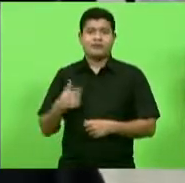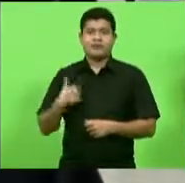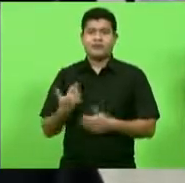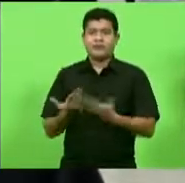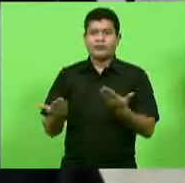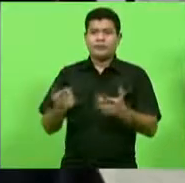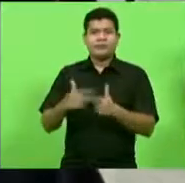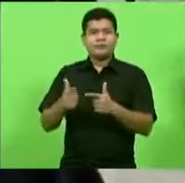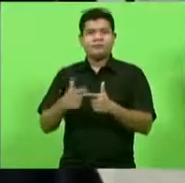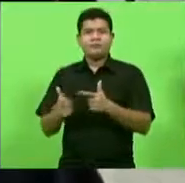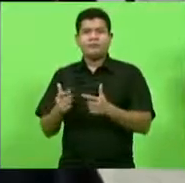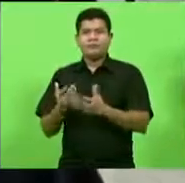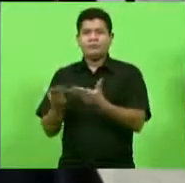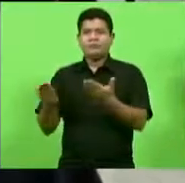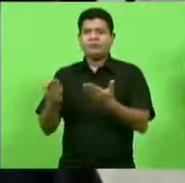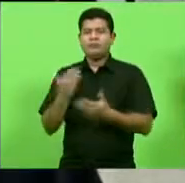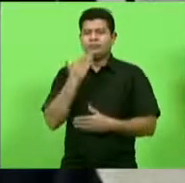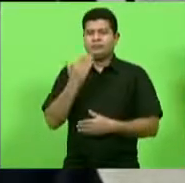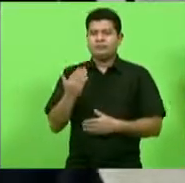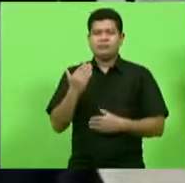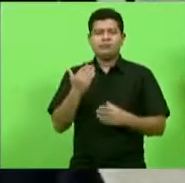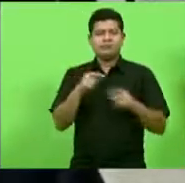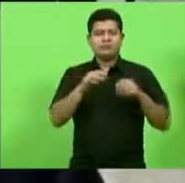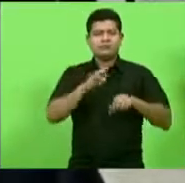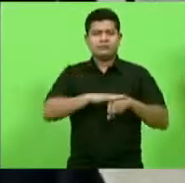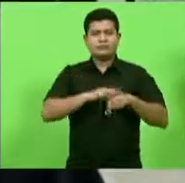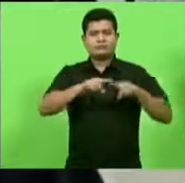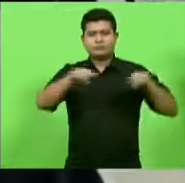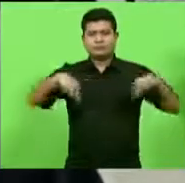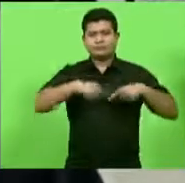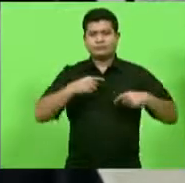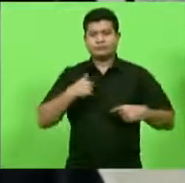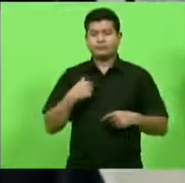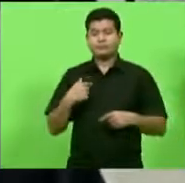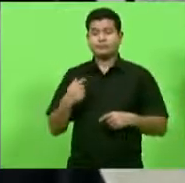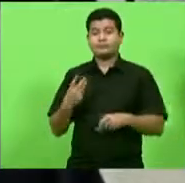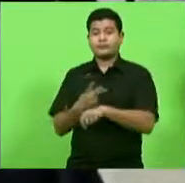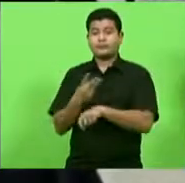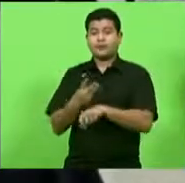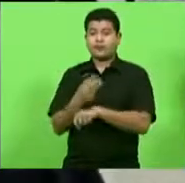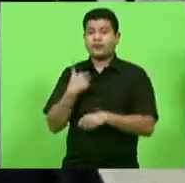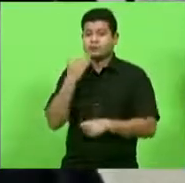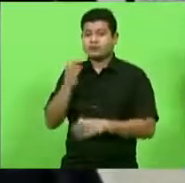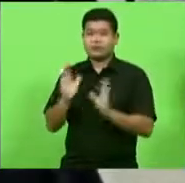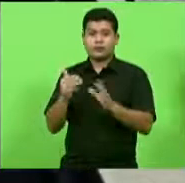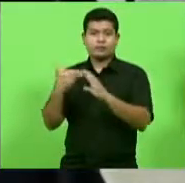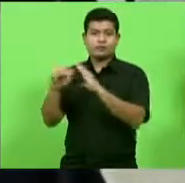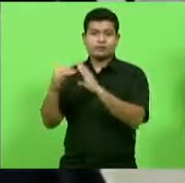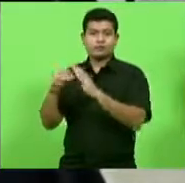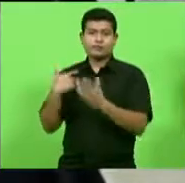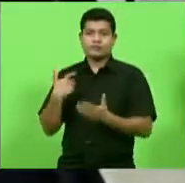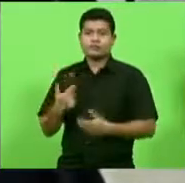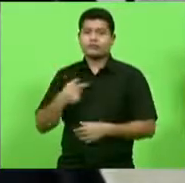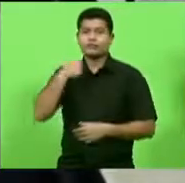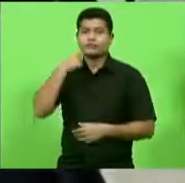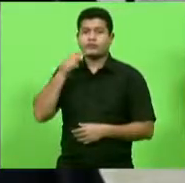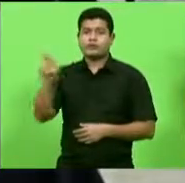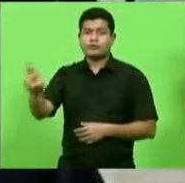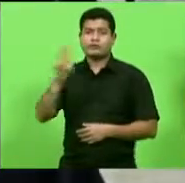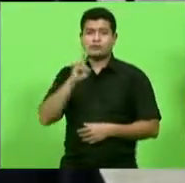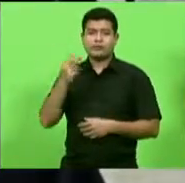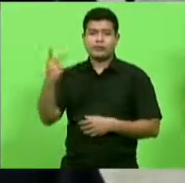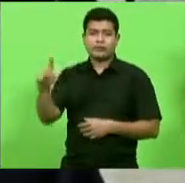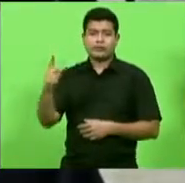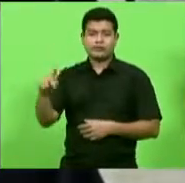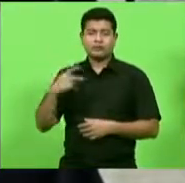outra solicitado via gabinete mesmo solicitado via whatsapp eu não tenho resposta da secretária sanitário